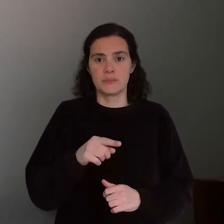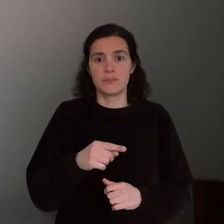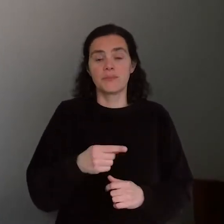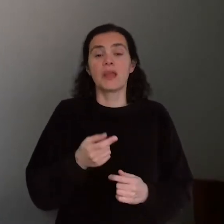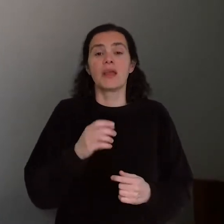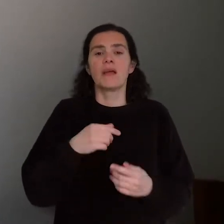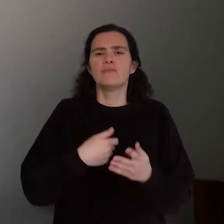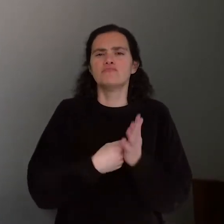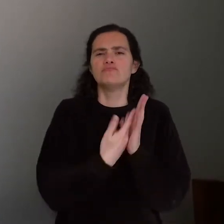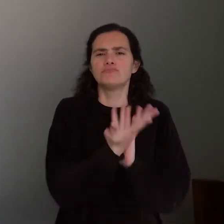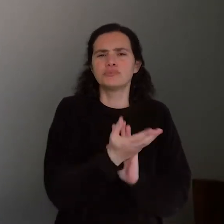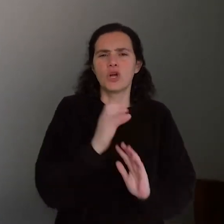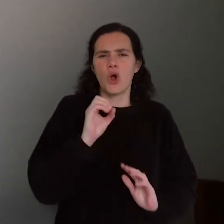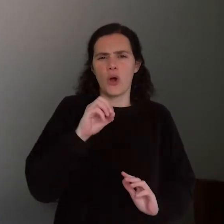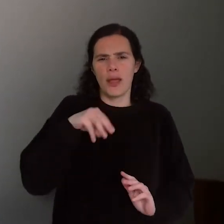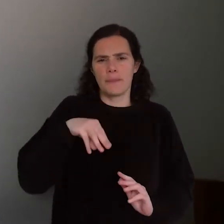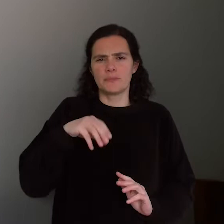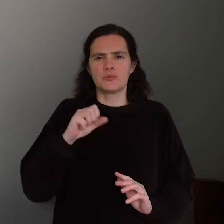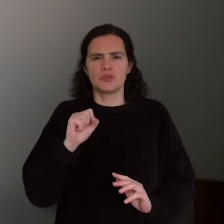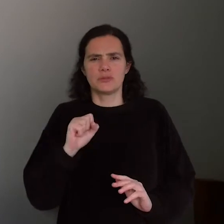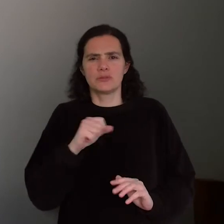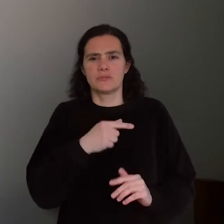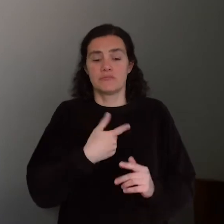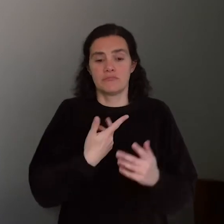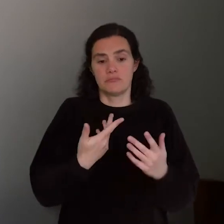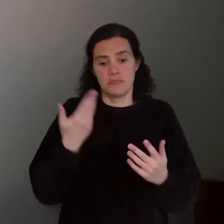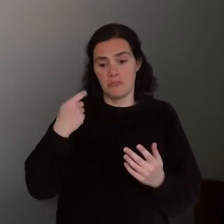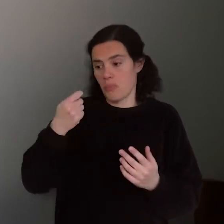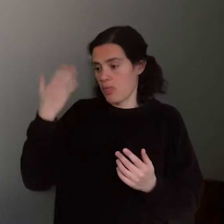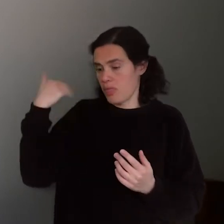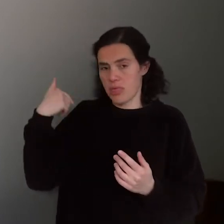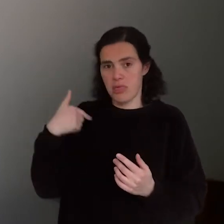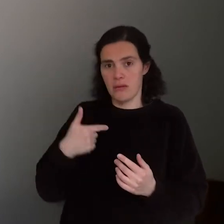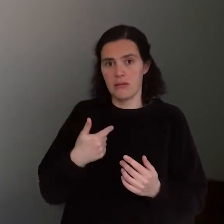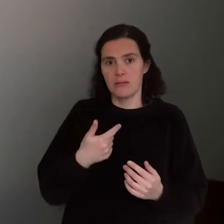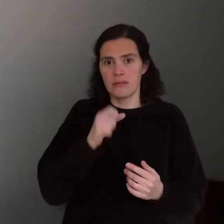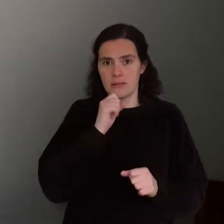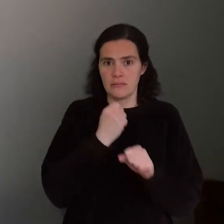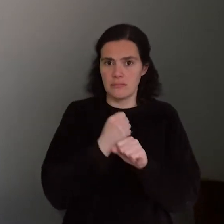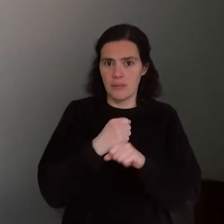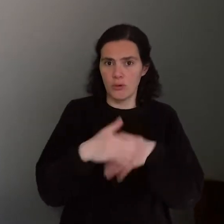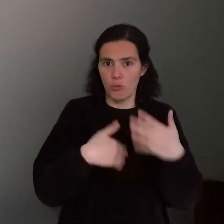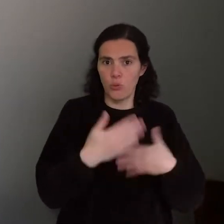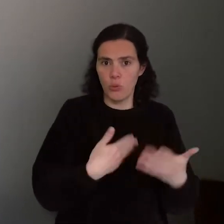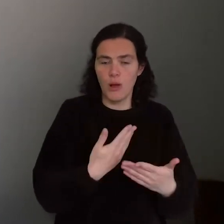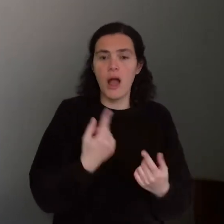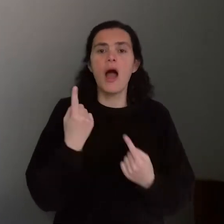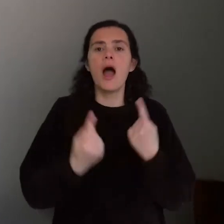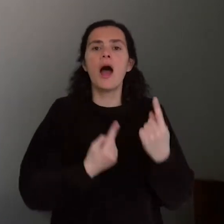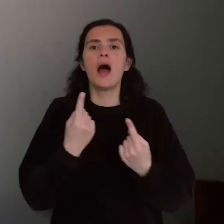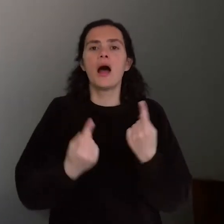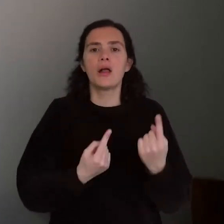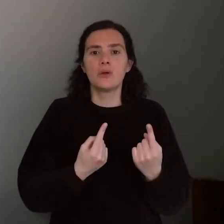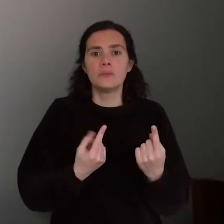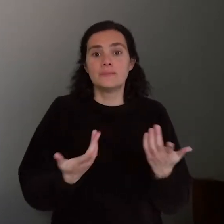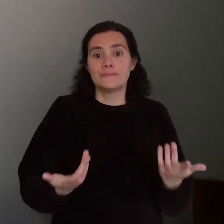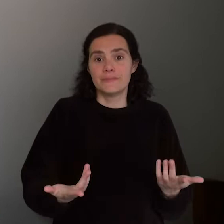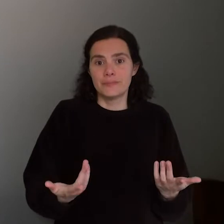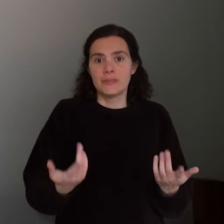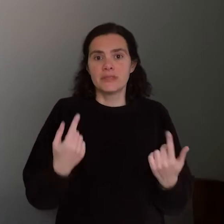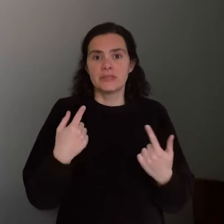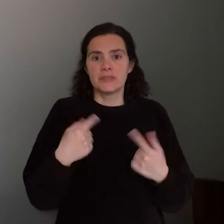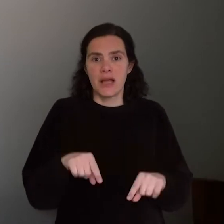várias ONGs que até há pouco tempo estavam operacionais, algumas delas ainda se vêm em abraços com